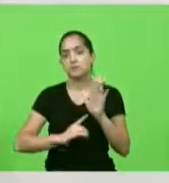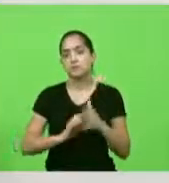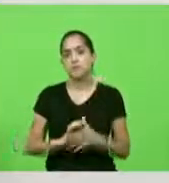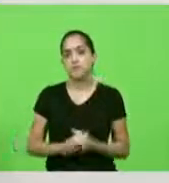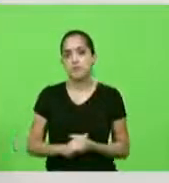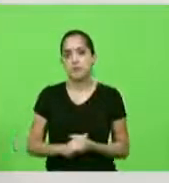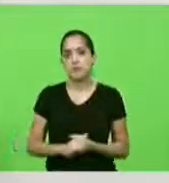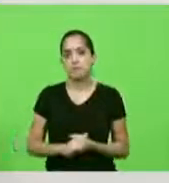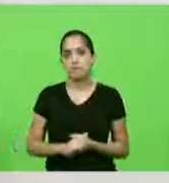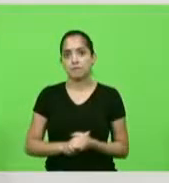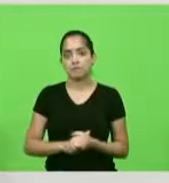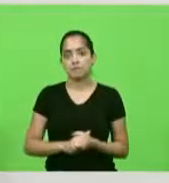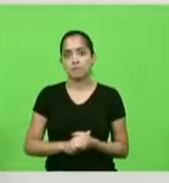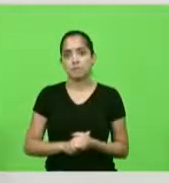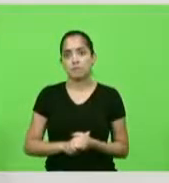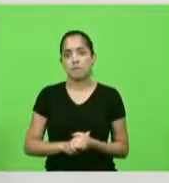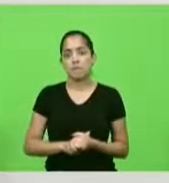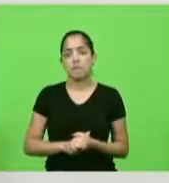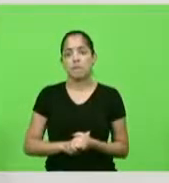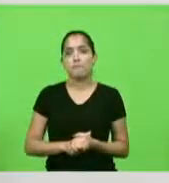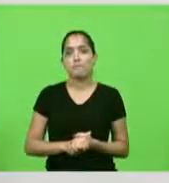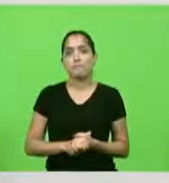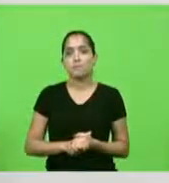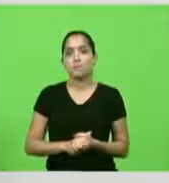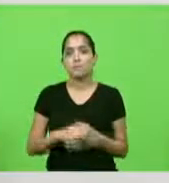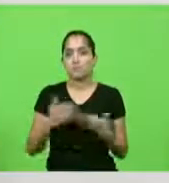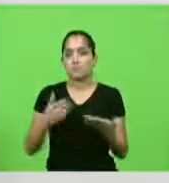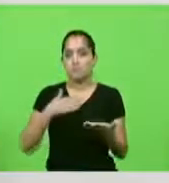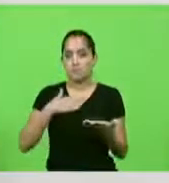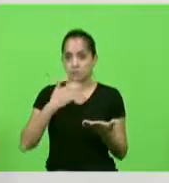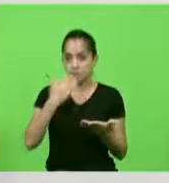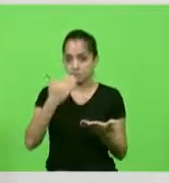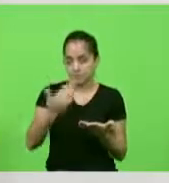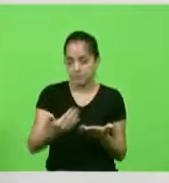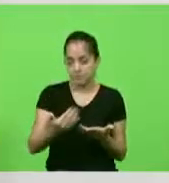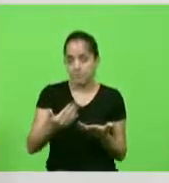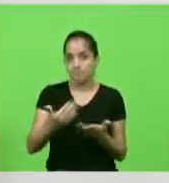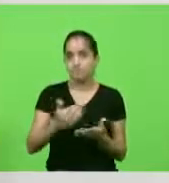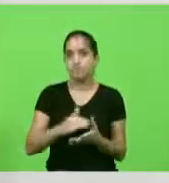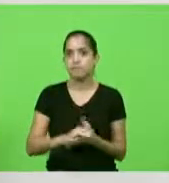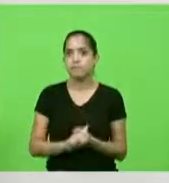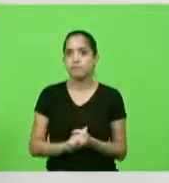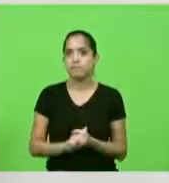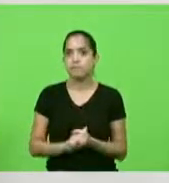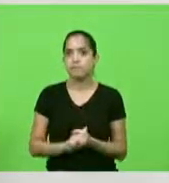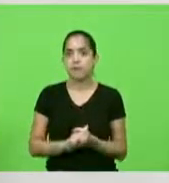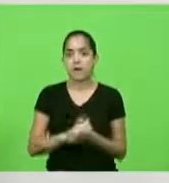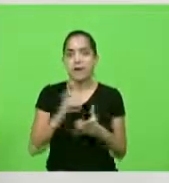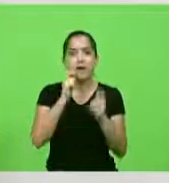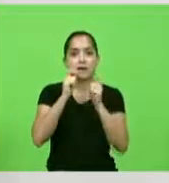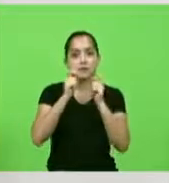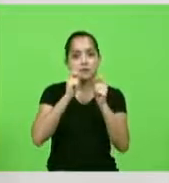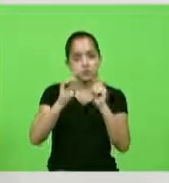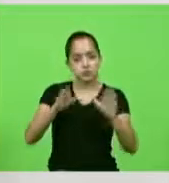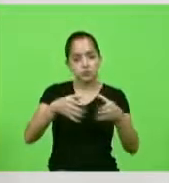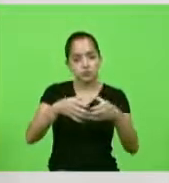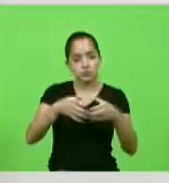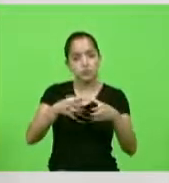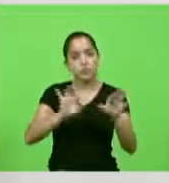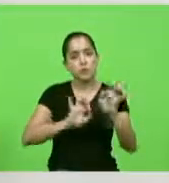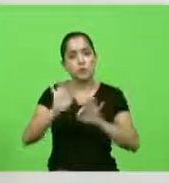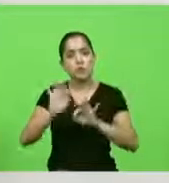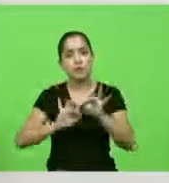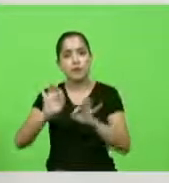inocente a meu pedido nossa assessoria realizou uma